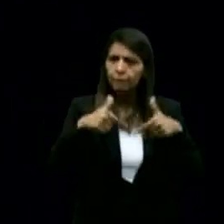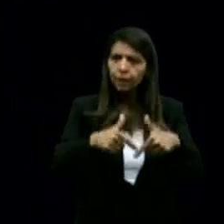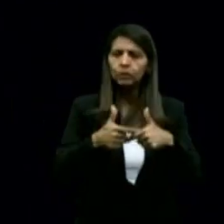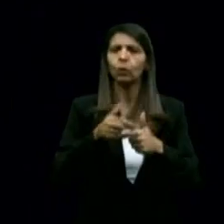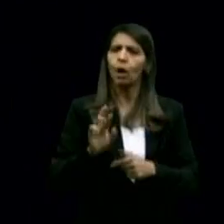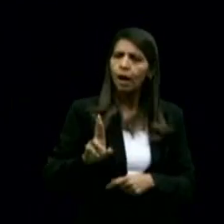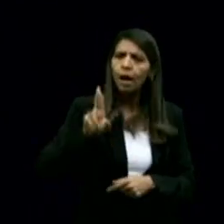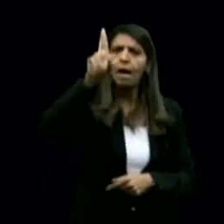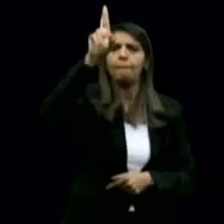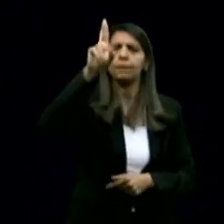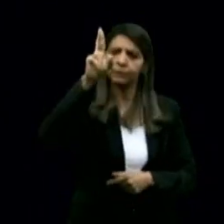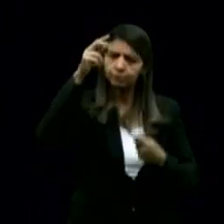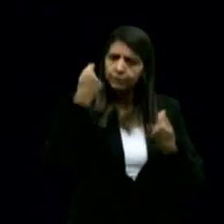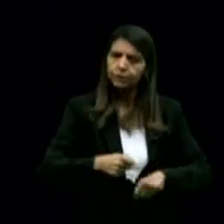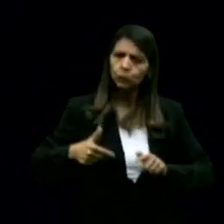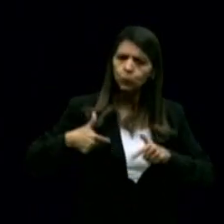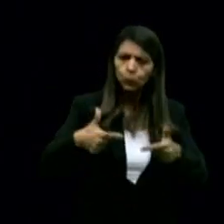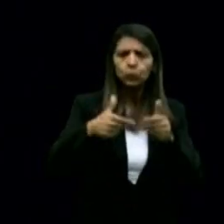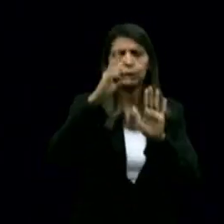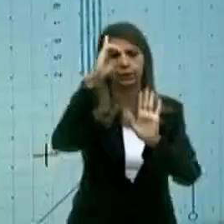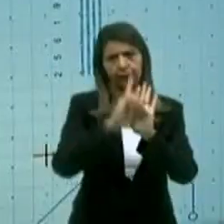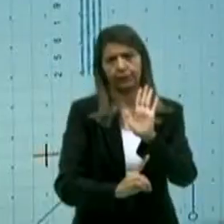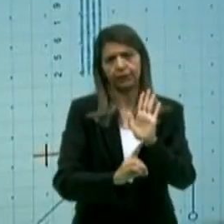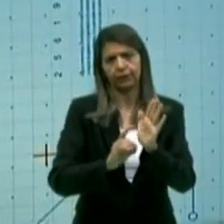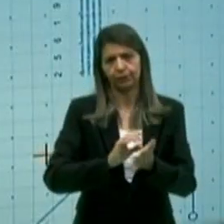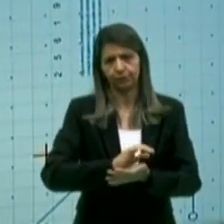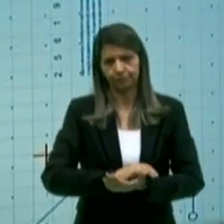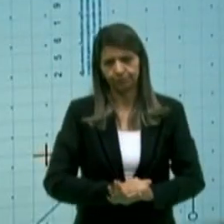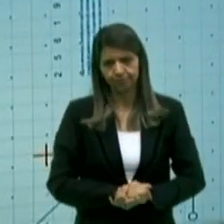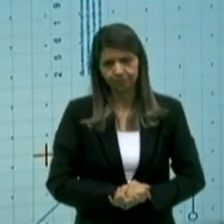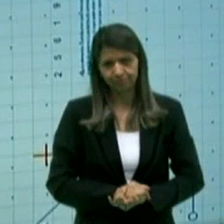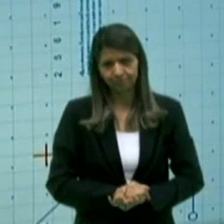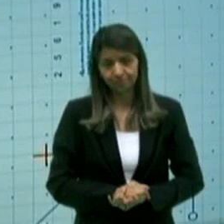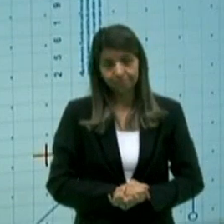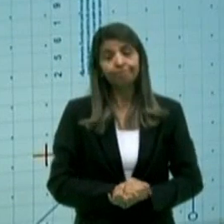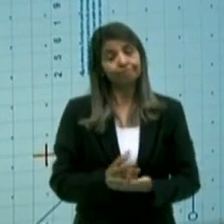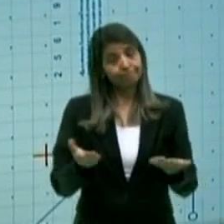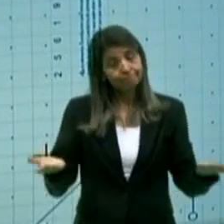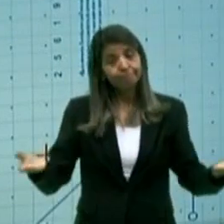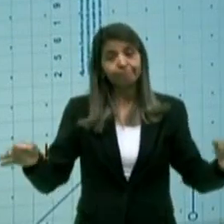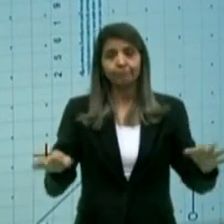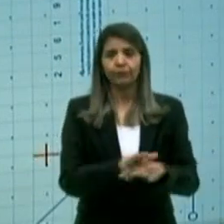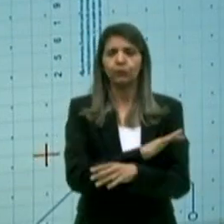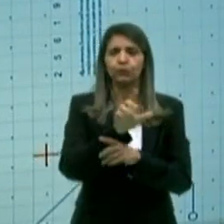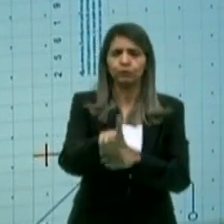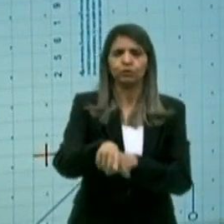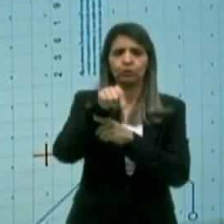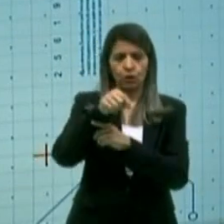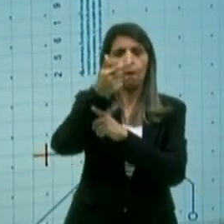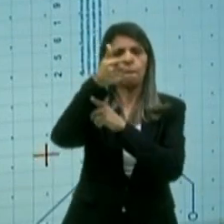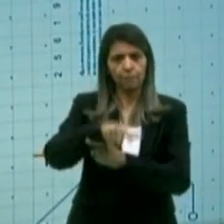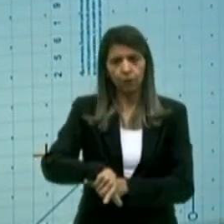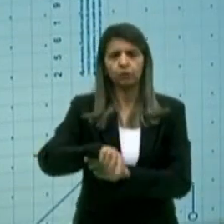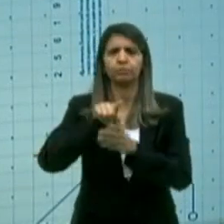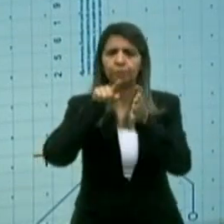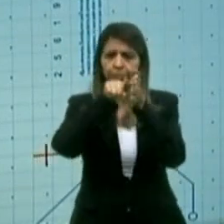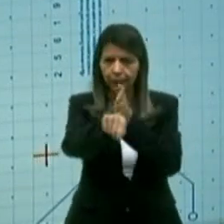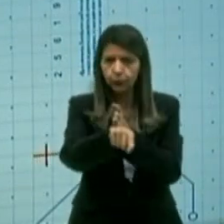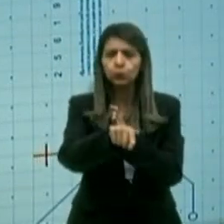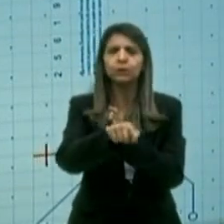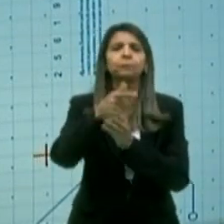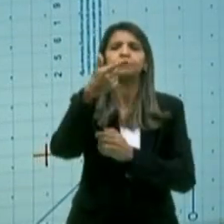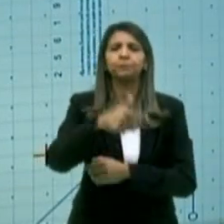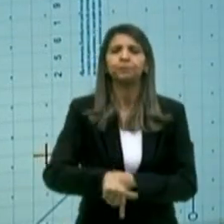exatamente a busca de direitos, a luta por direitos. Bem, eu já vou sortear o tema da próxima pergunta, do próximo debate,